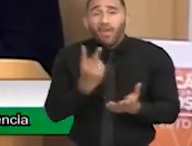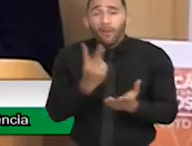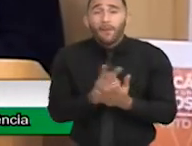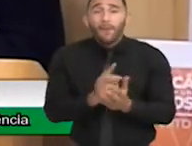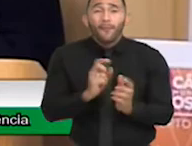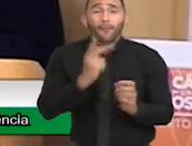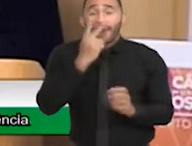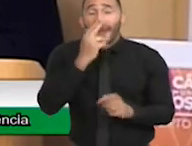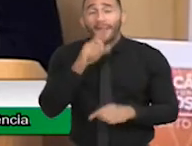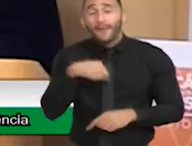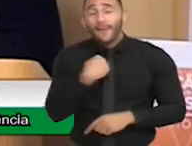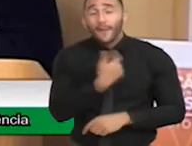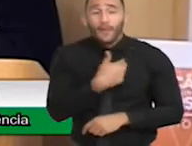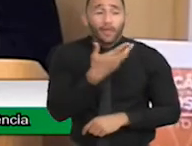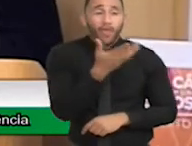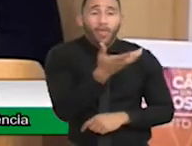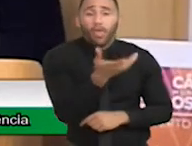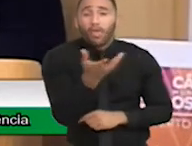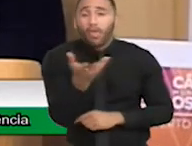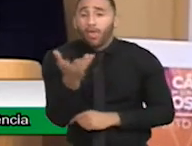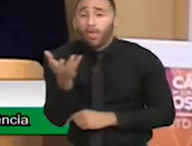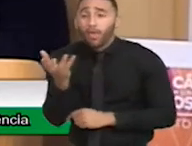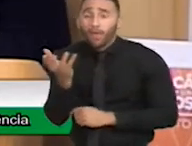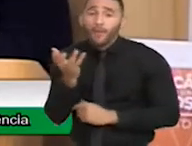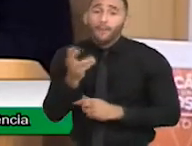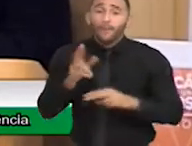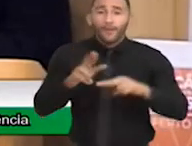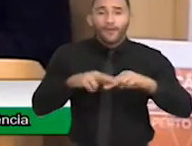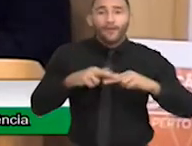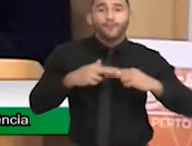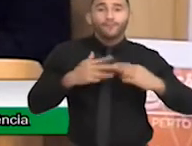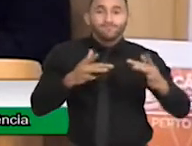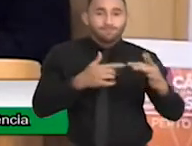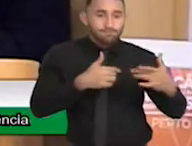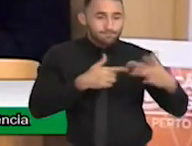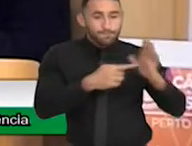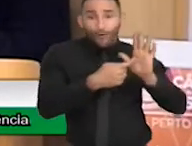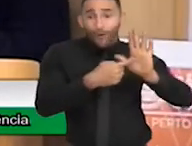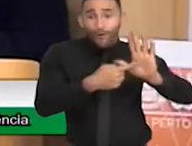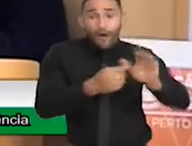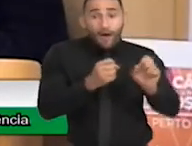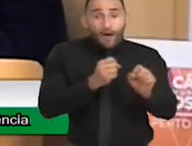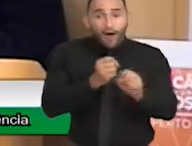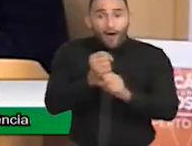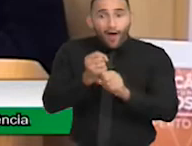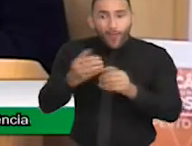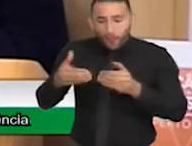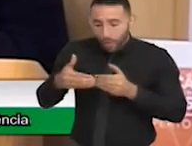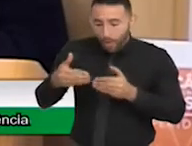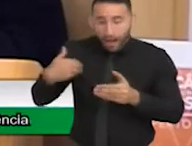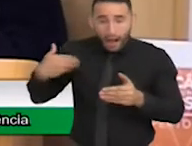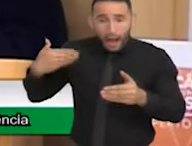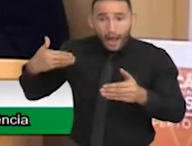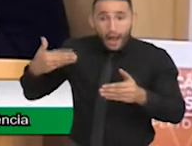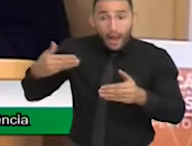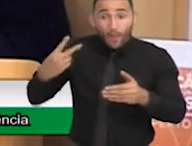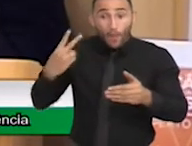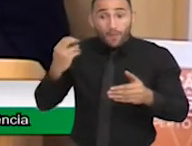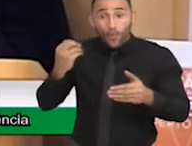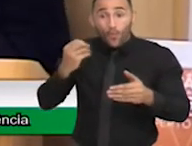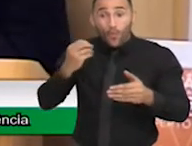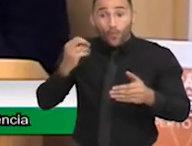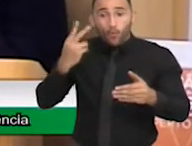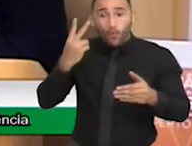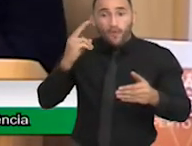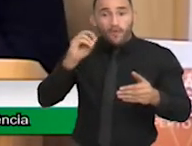E aí, com toda essa questão exposta, desde 2003, eu venho desde 2005, imagine